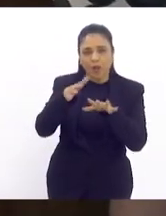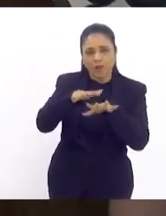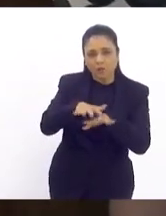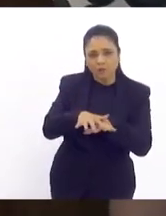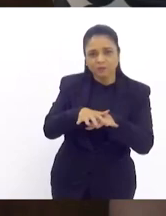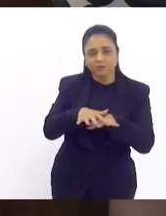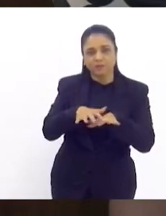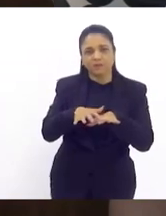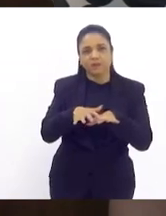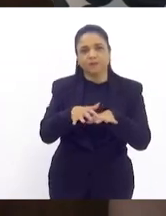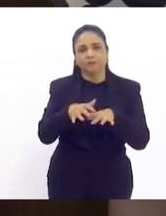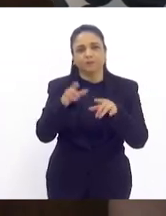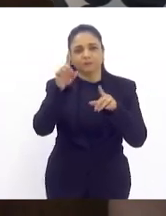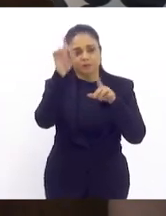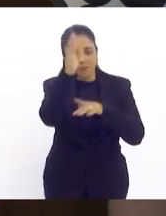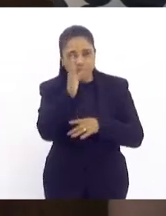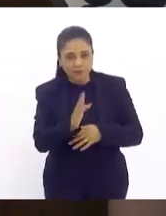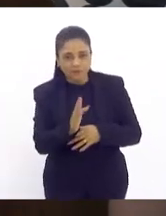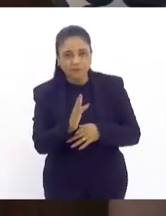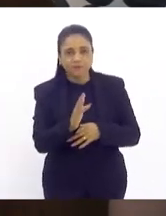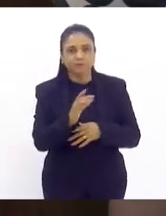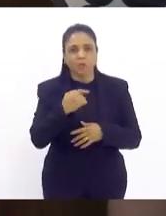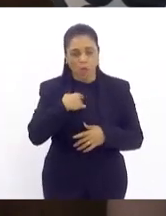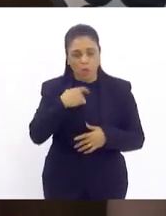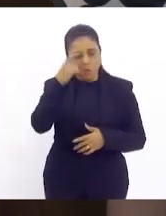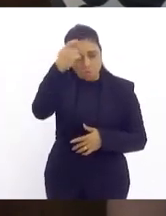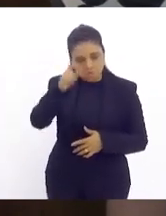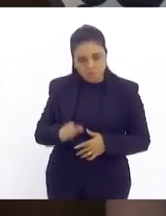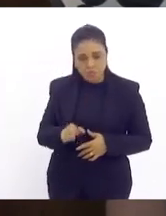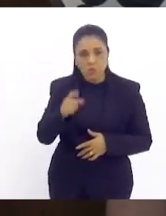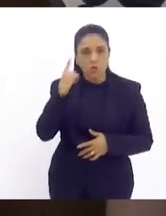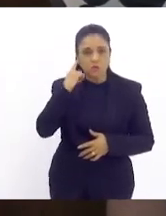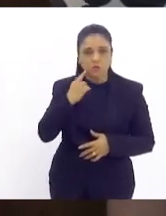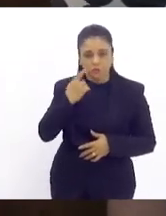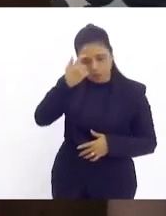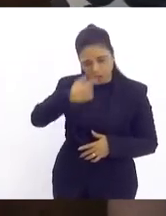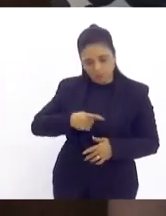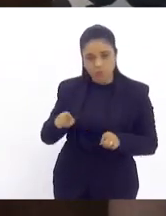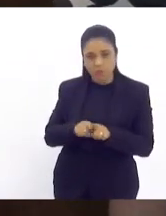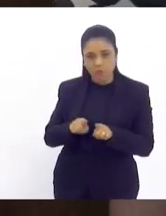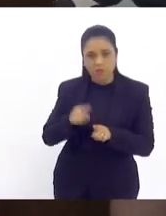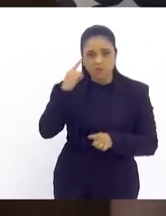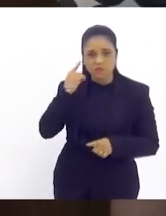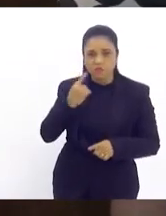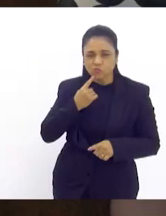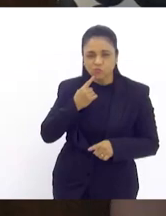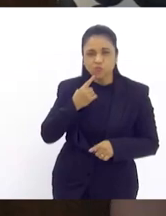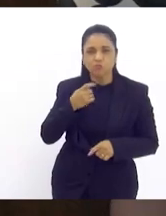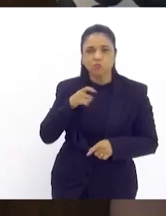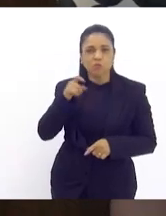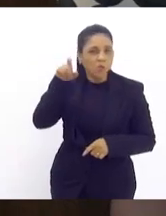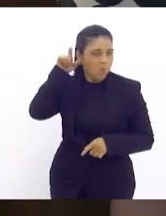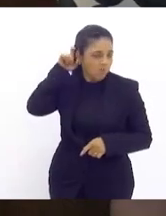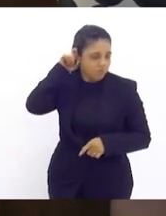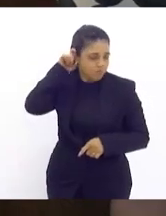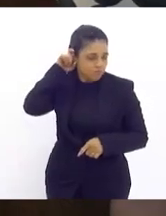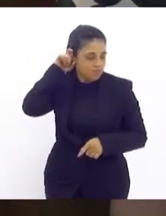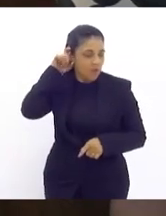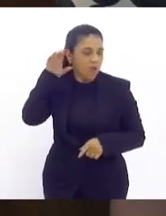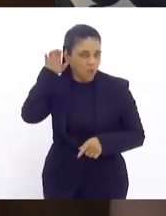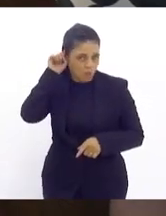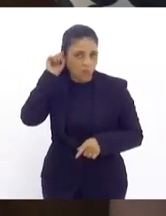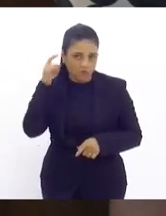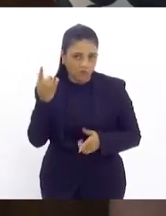eu sei que muitas pessoas surdas eu me coloco entre uma delas que eu sou surda só ouço bem com próteses auditivas